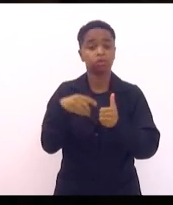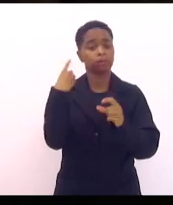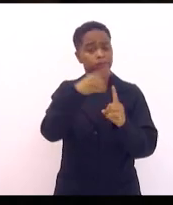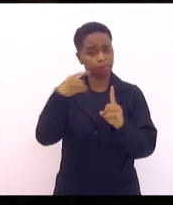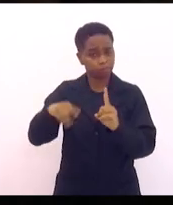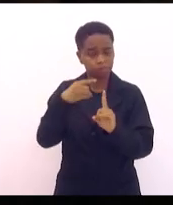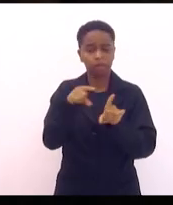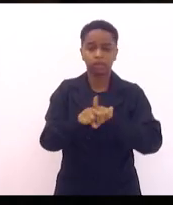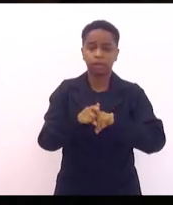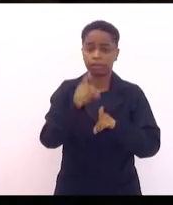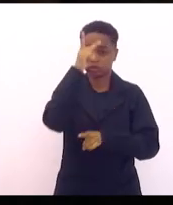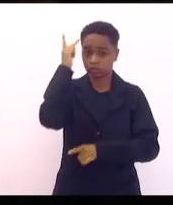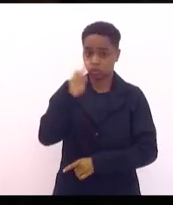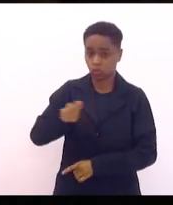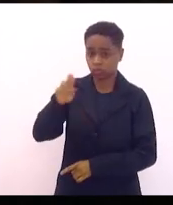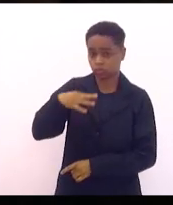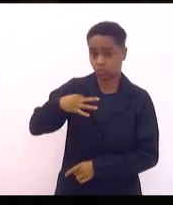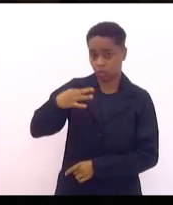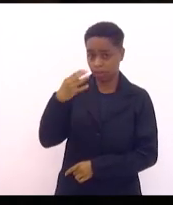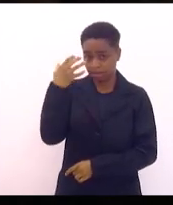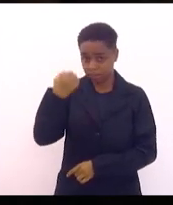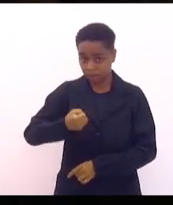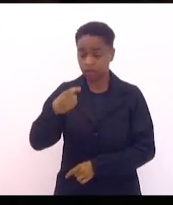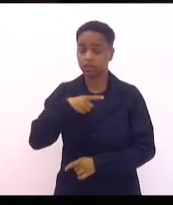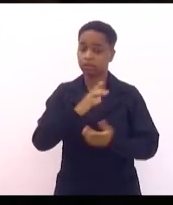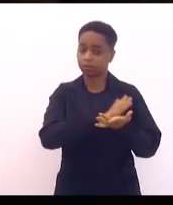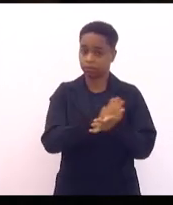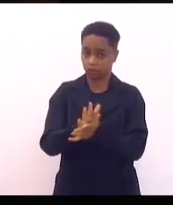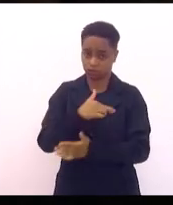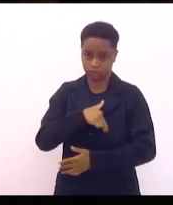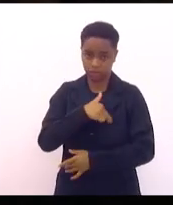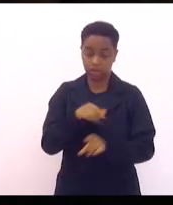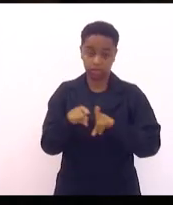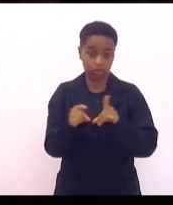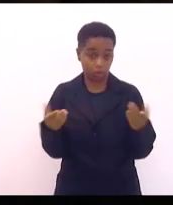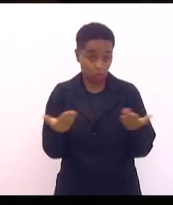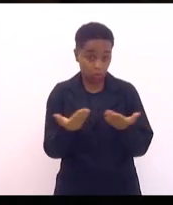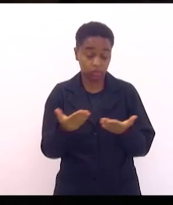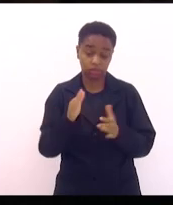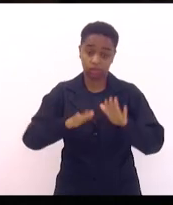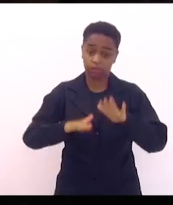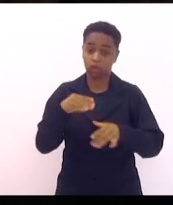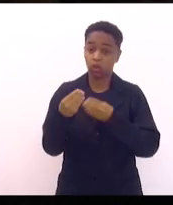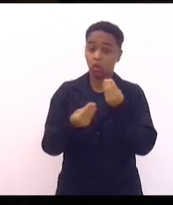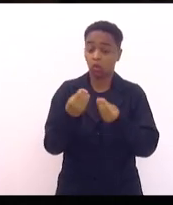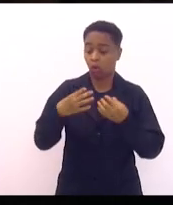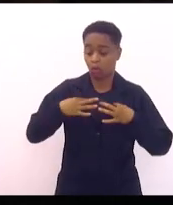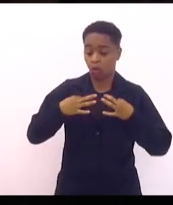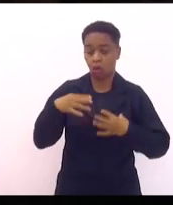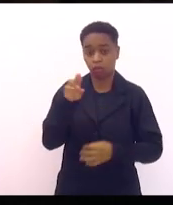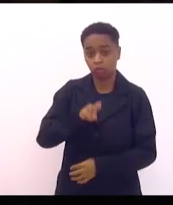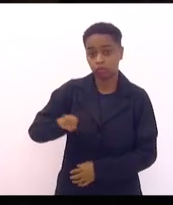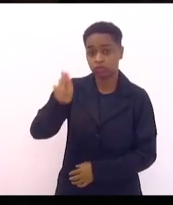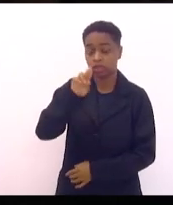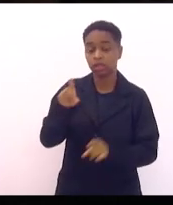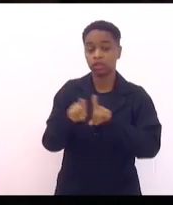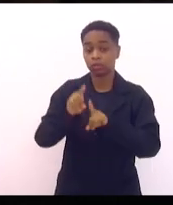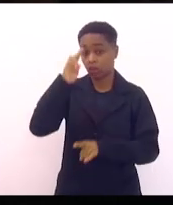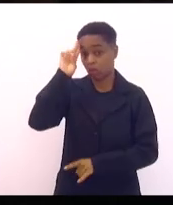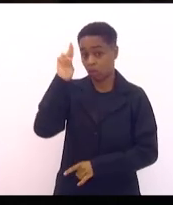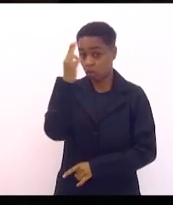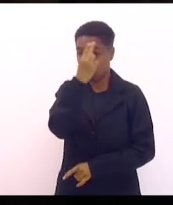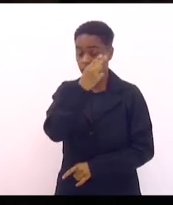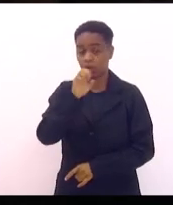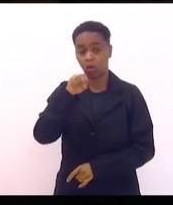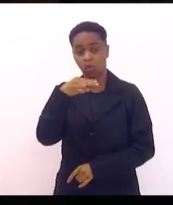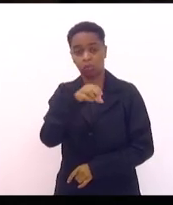fortíssimo preconceito religioso, e mais, hoje, dependendo de como você esteja vestido, o Uber, ou